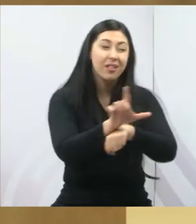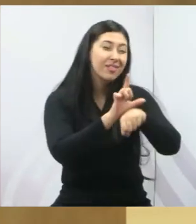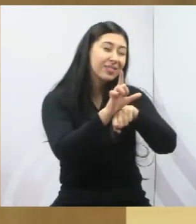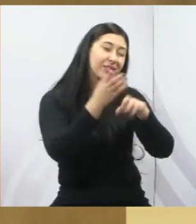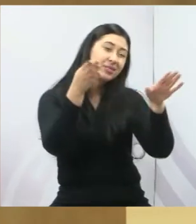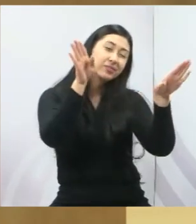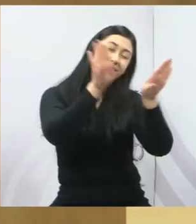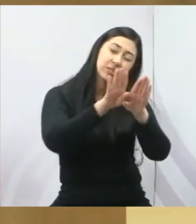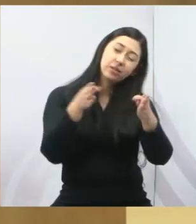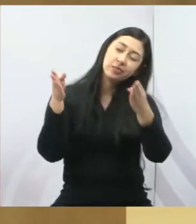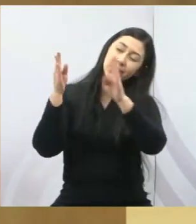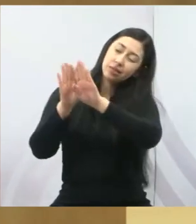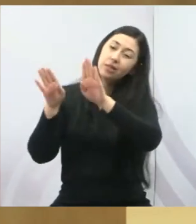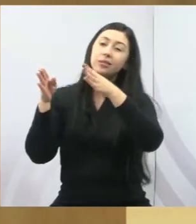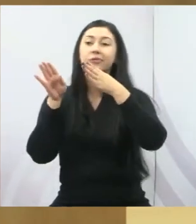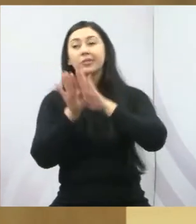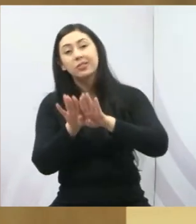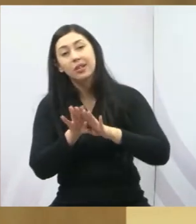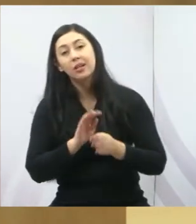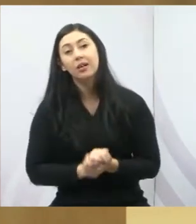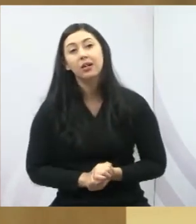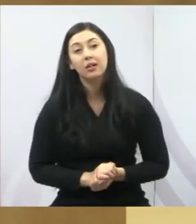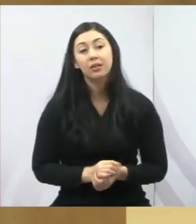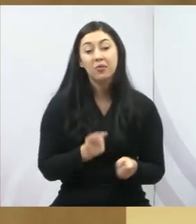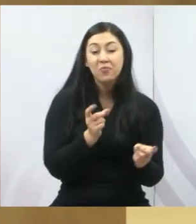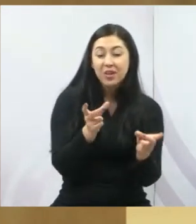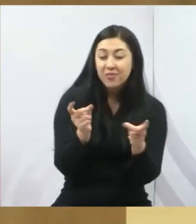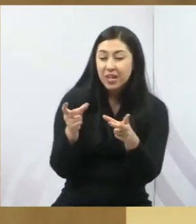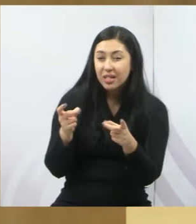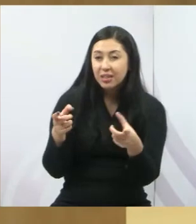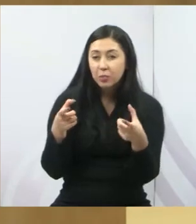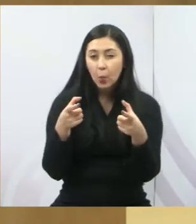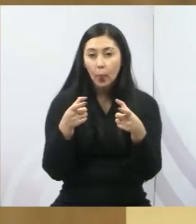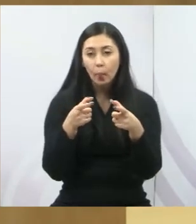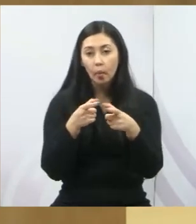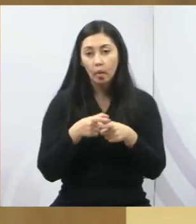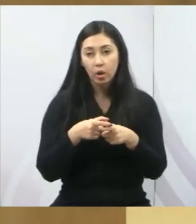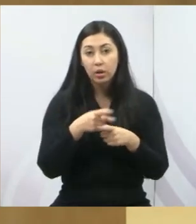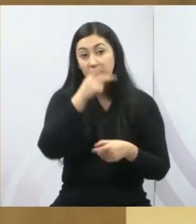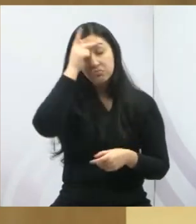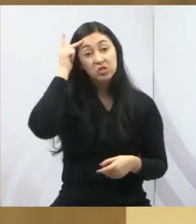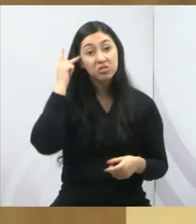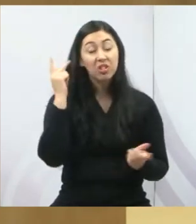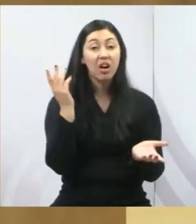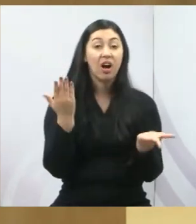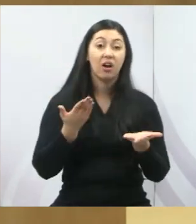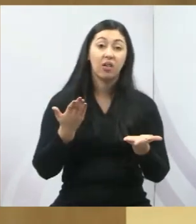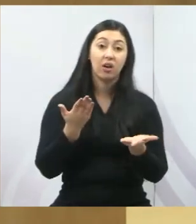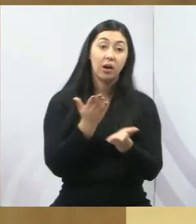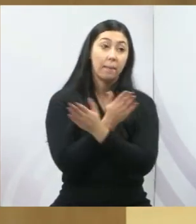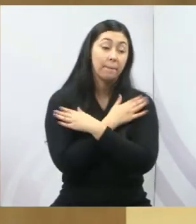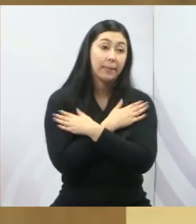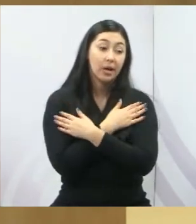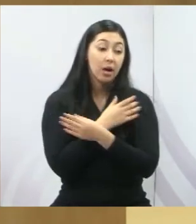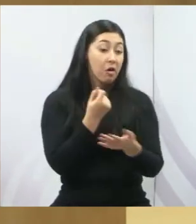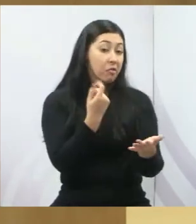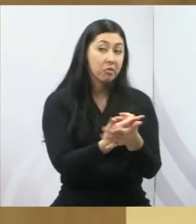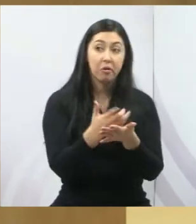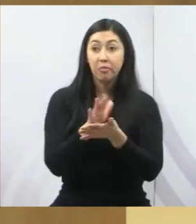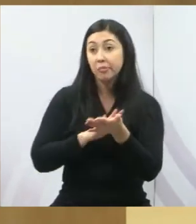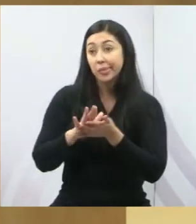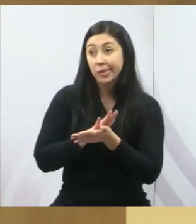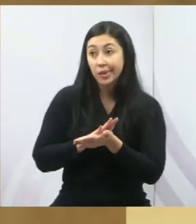muitas lojas que não podem abrir, desaceleram as vendas e essas pessoas que não têm emprego deixam de consumir, se deixam de consumir, a